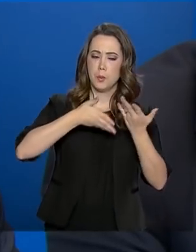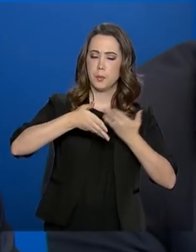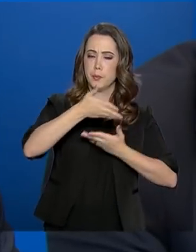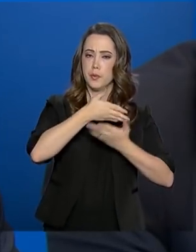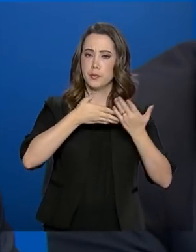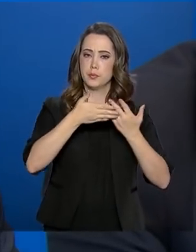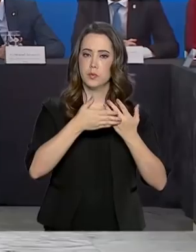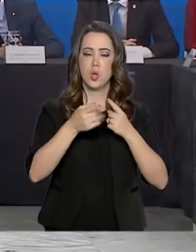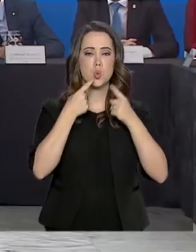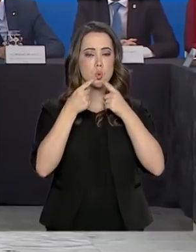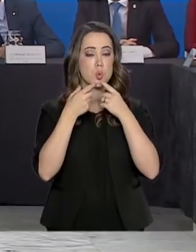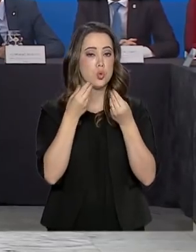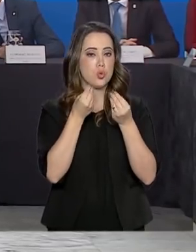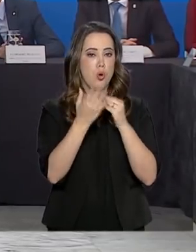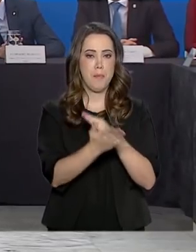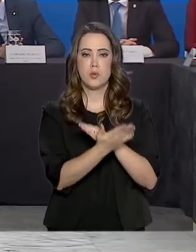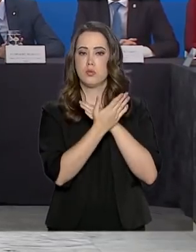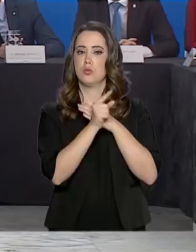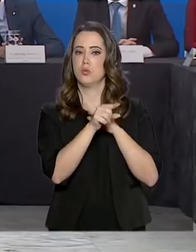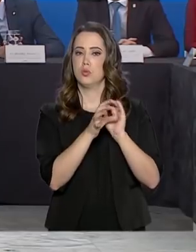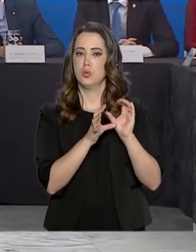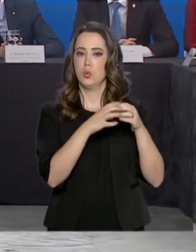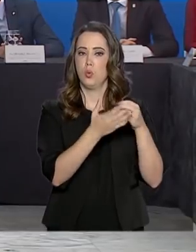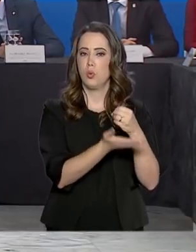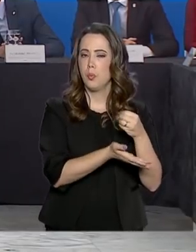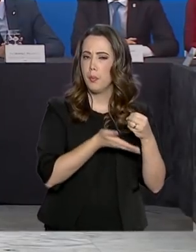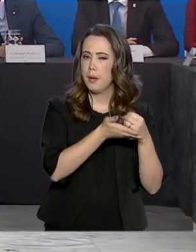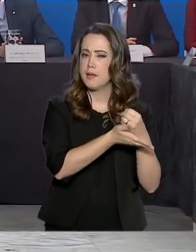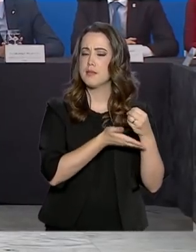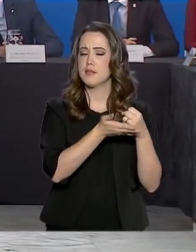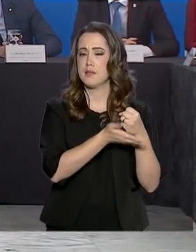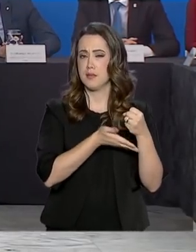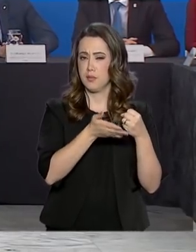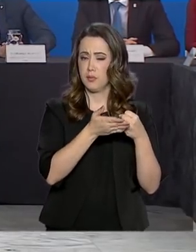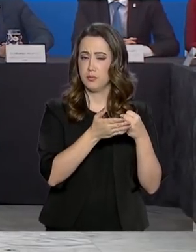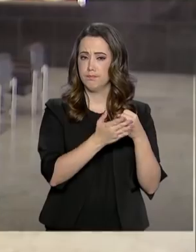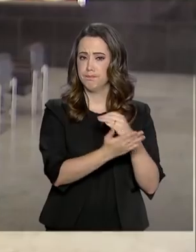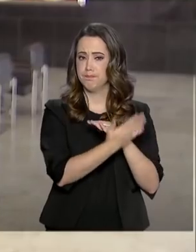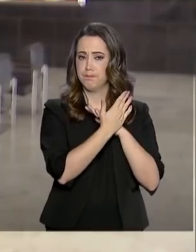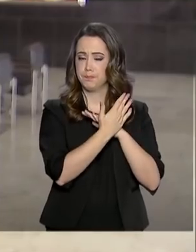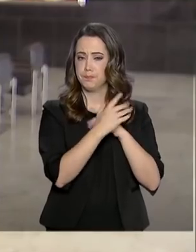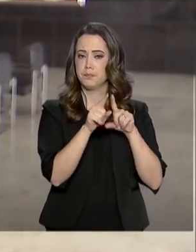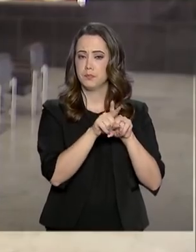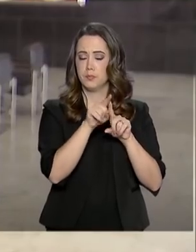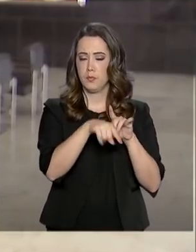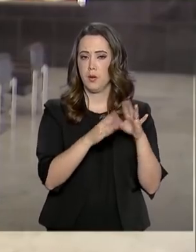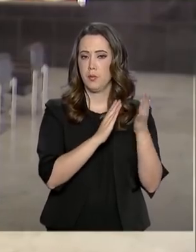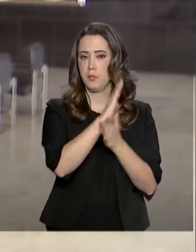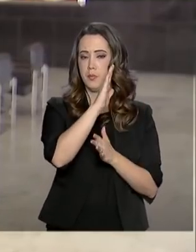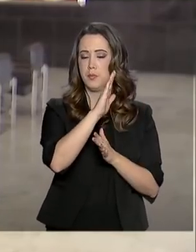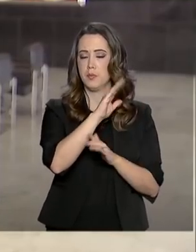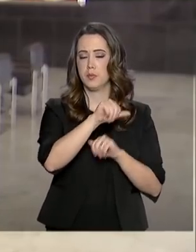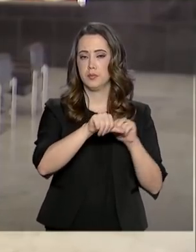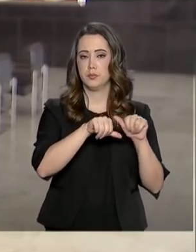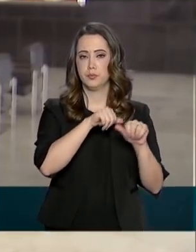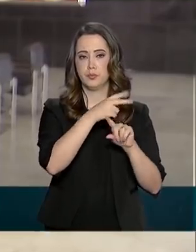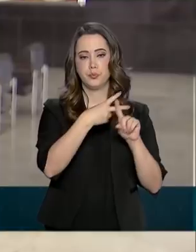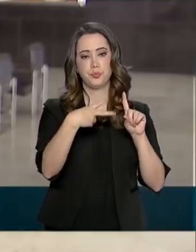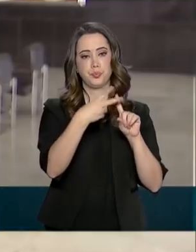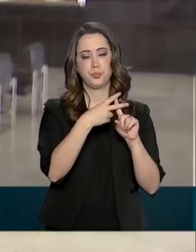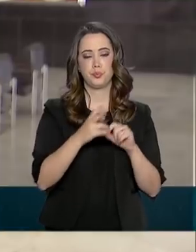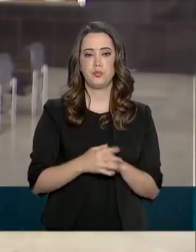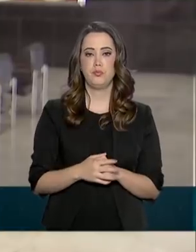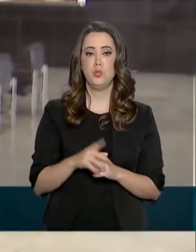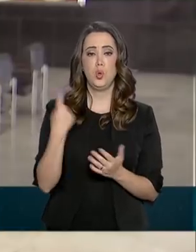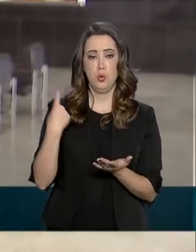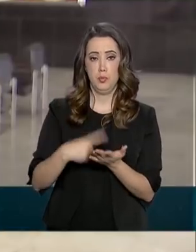para agregar apoio da base aliada à aprovação da reforma da Previdência. O presidente confirmou sua viagem a Dallas,